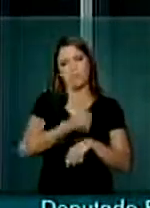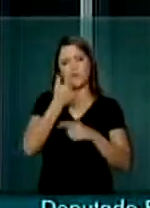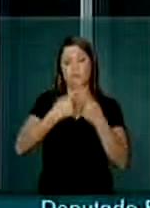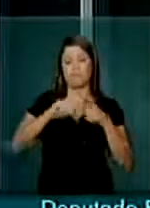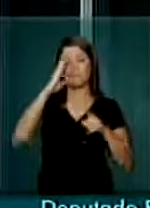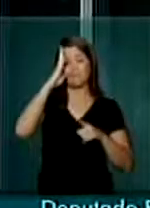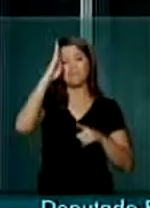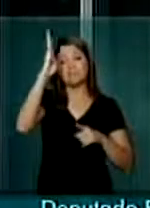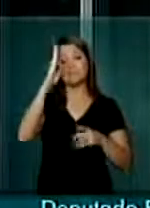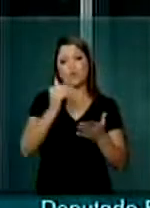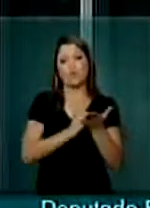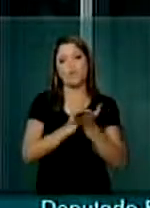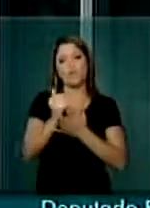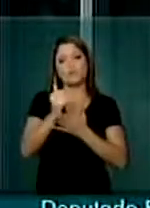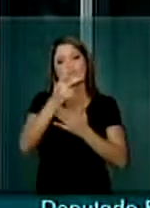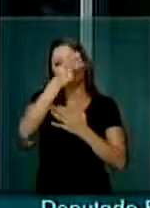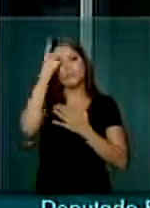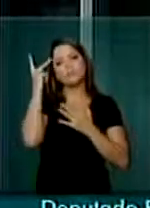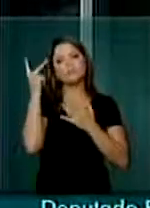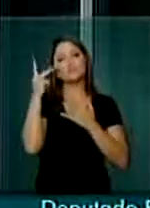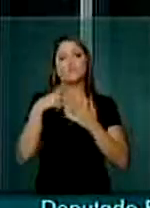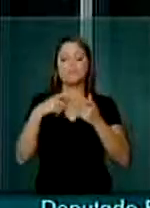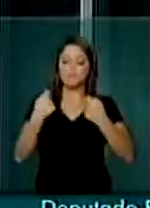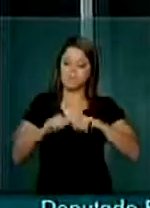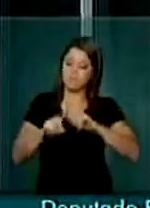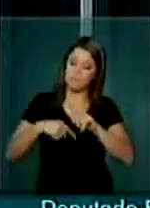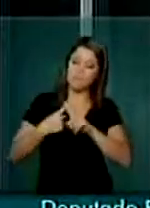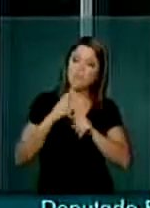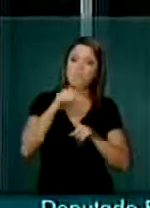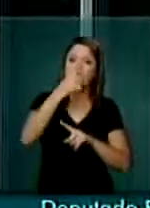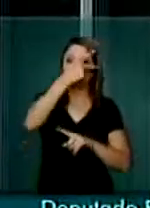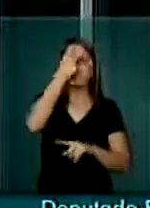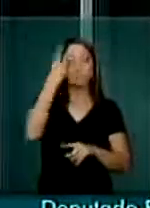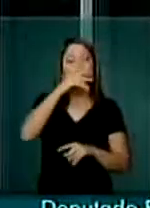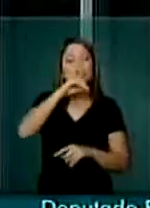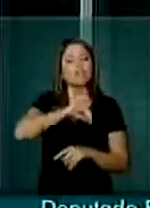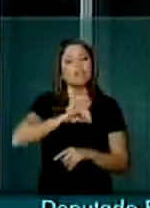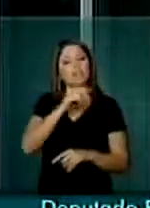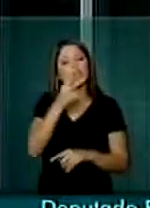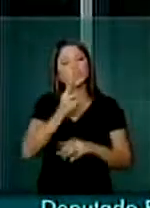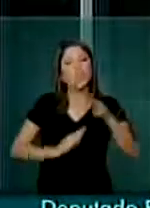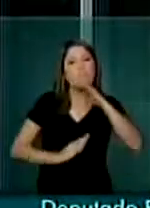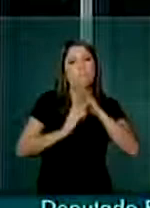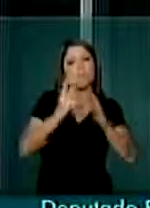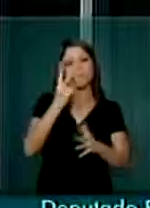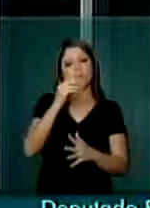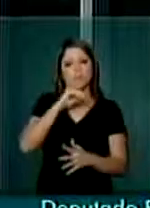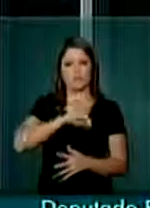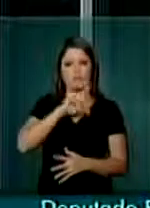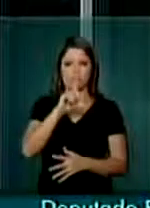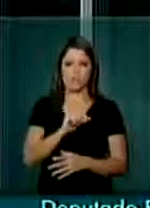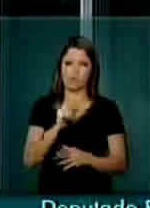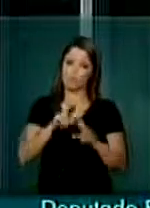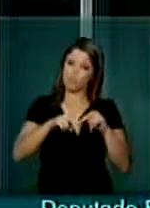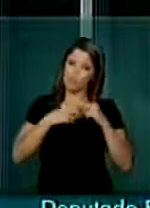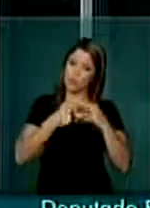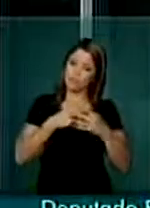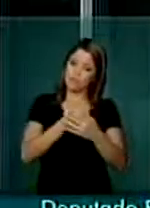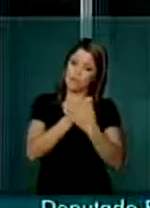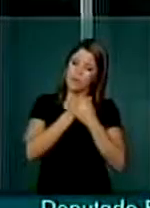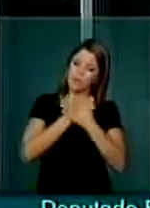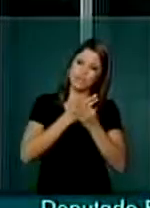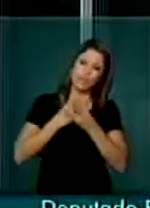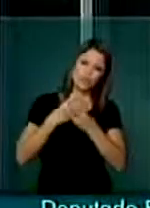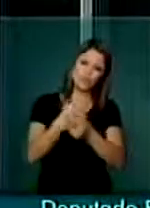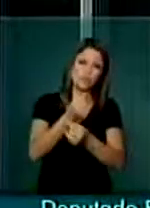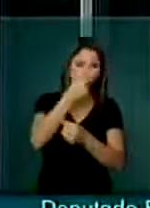principalmente começando por aqueles que precisam mais, que são os que ganham até dois salários mínimos. Portanto, fica aqui o nosso abraço àqueles